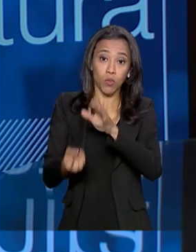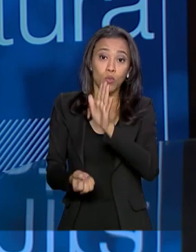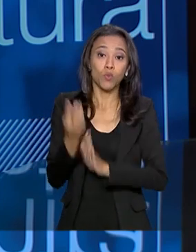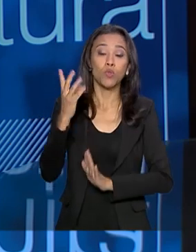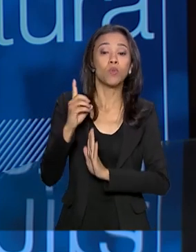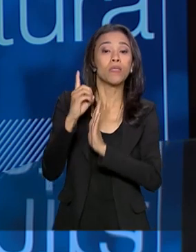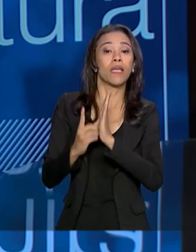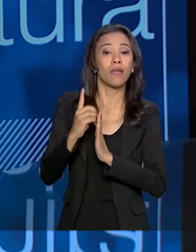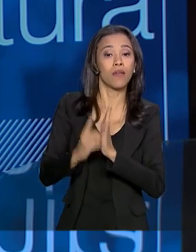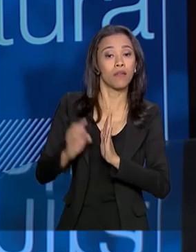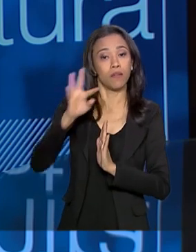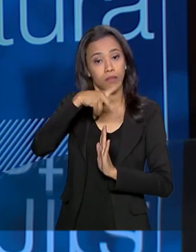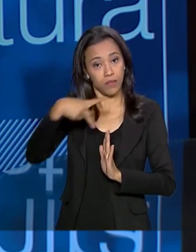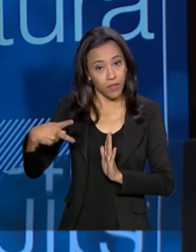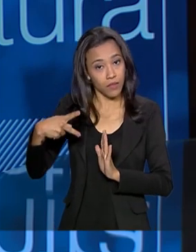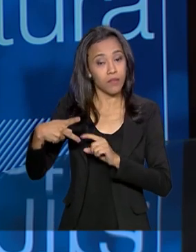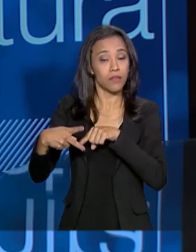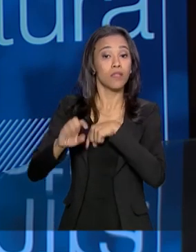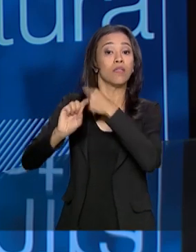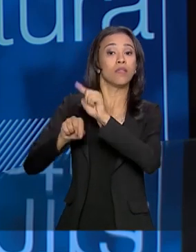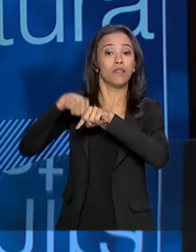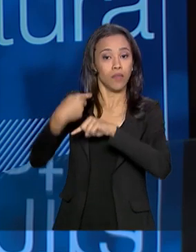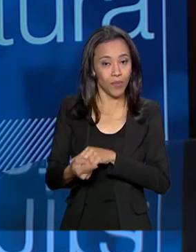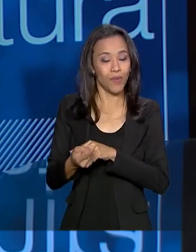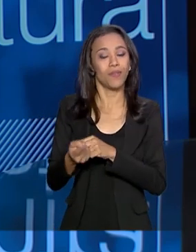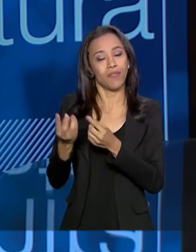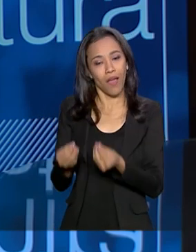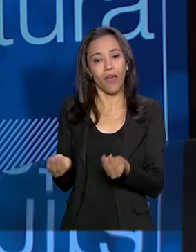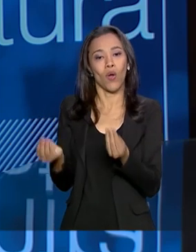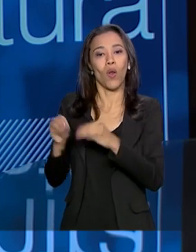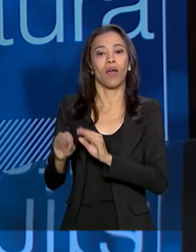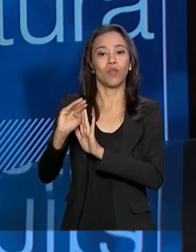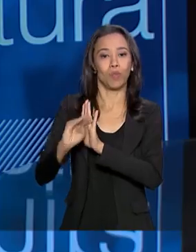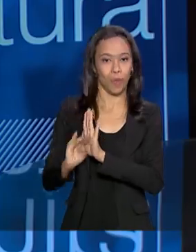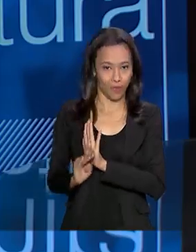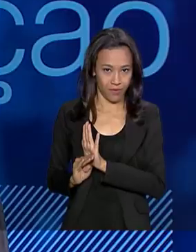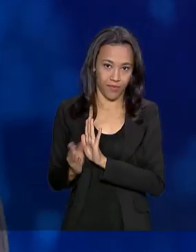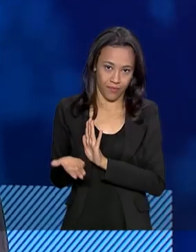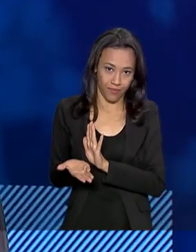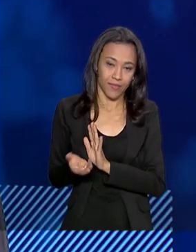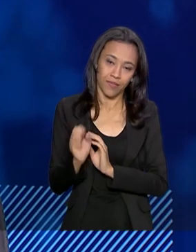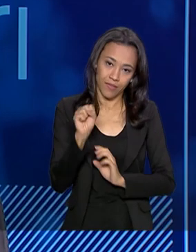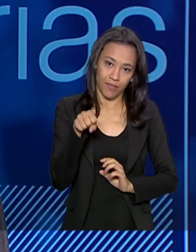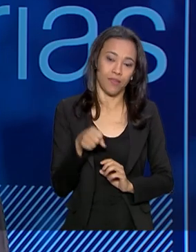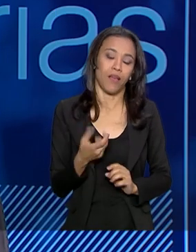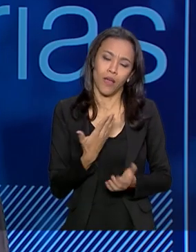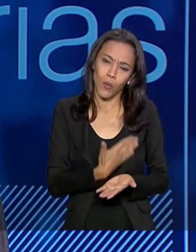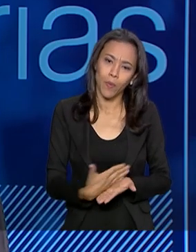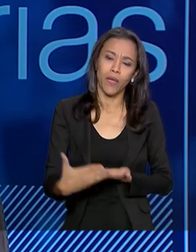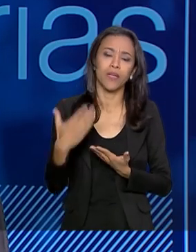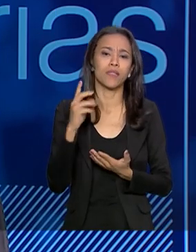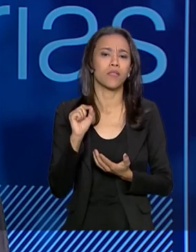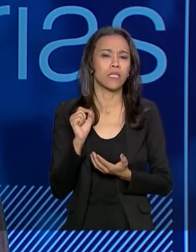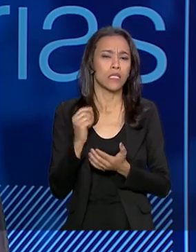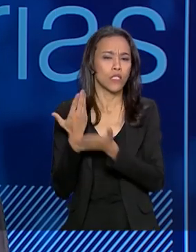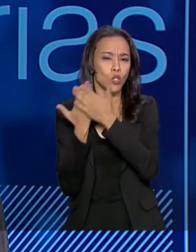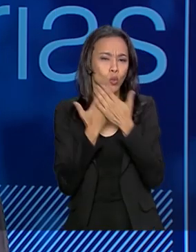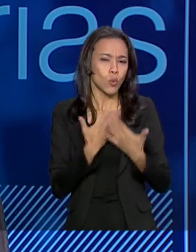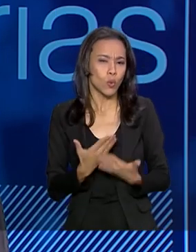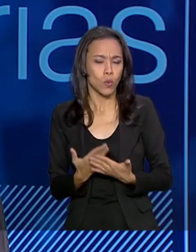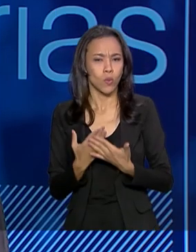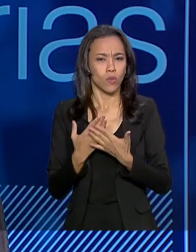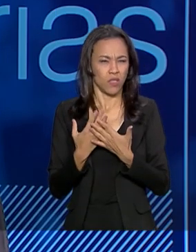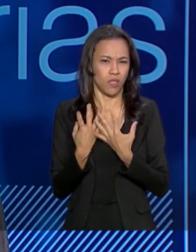projetos, esses ativos são colocados no programa de desestatização. Exato, e aí começa a fase de estudos de viabilidade, são estudos